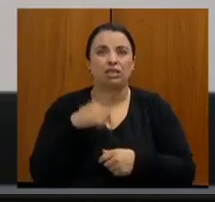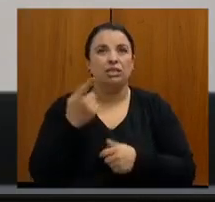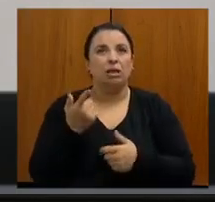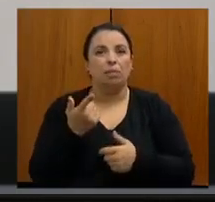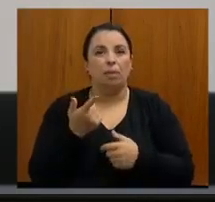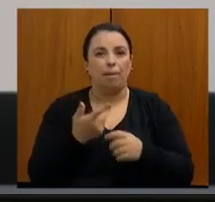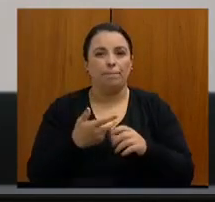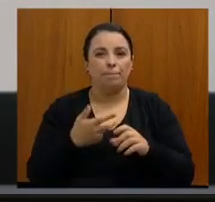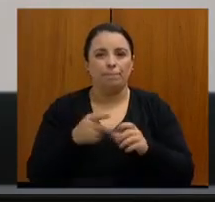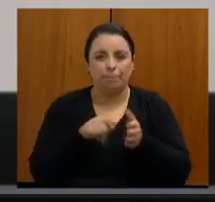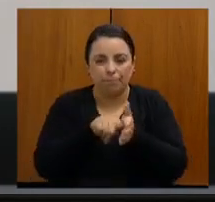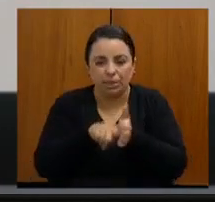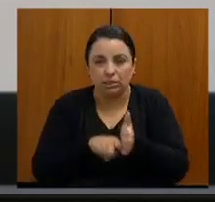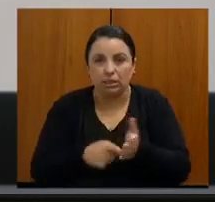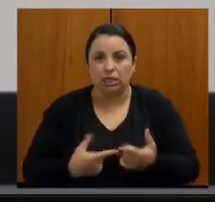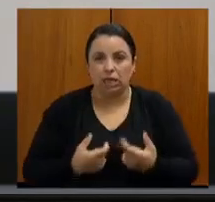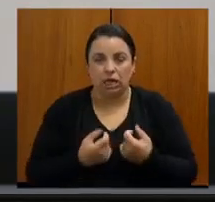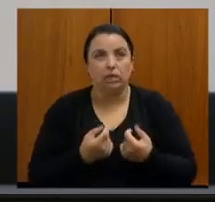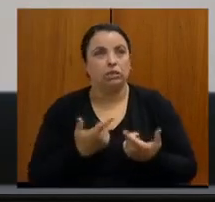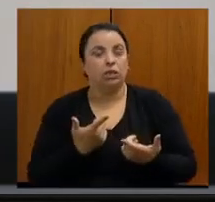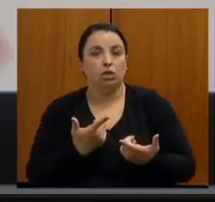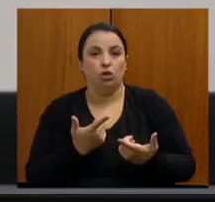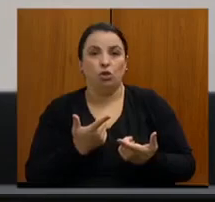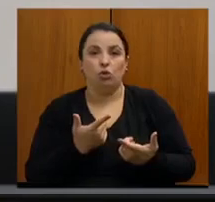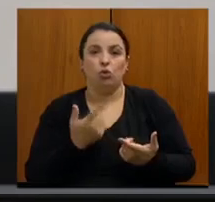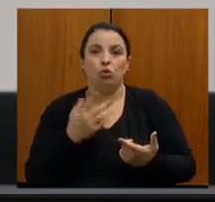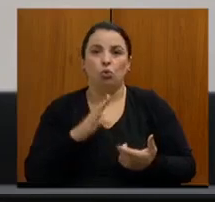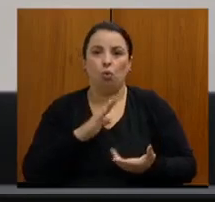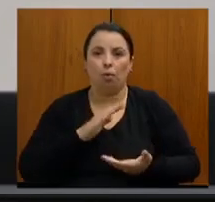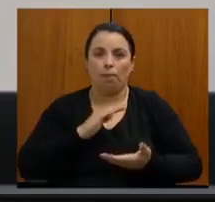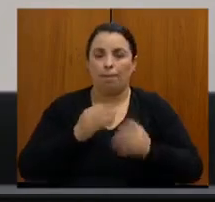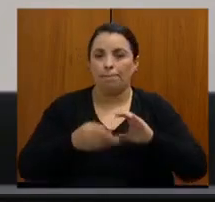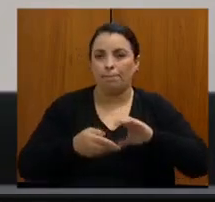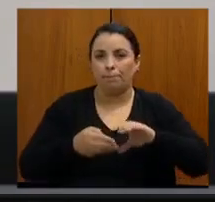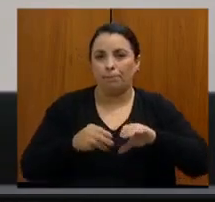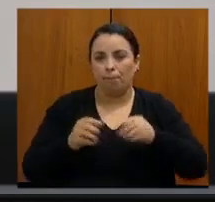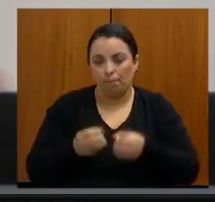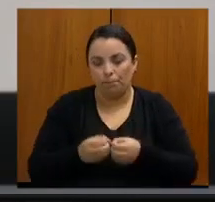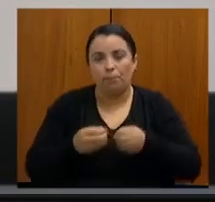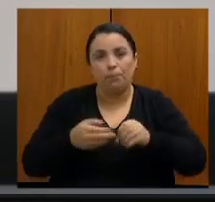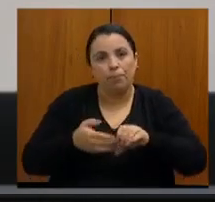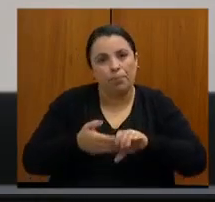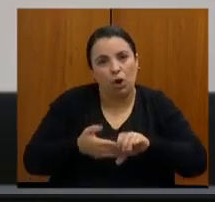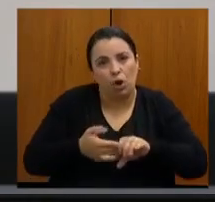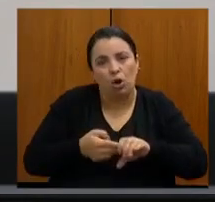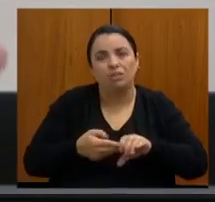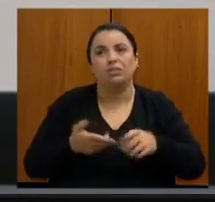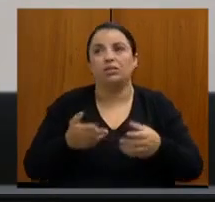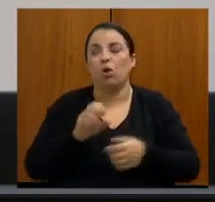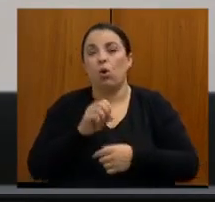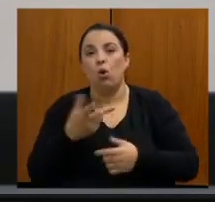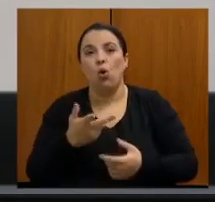tem que ser feita dentro de um hospital que tem uma estrutura para dar um suporte caso ocorra uma complicação.